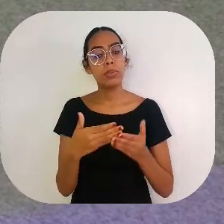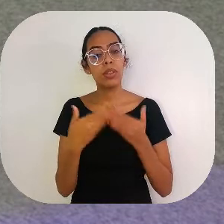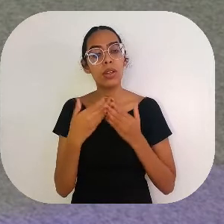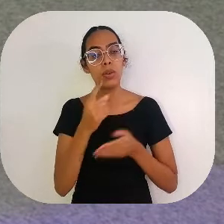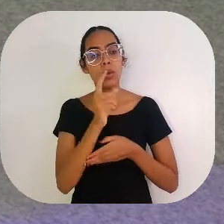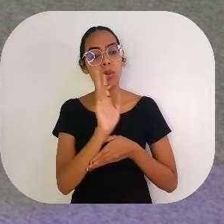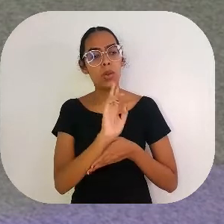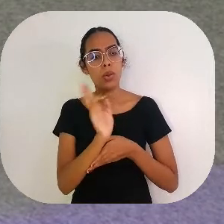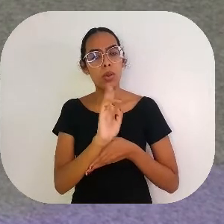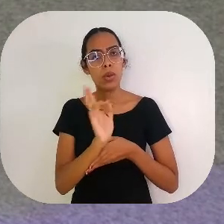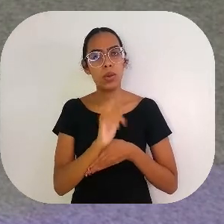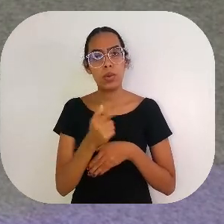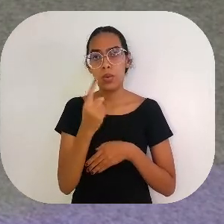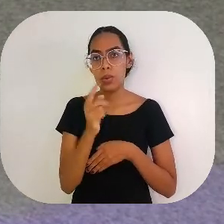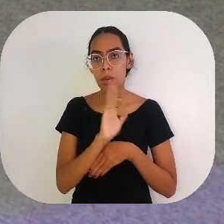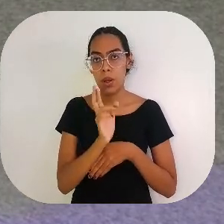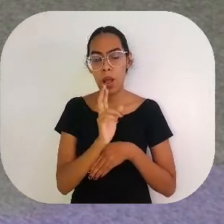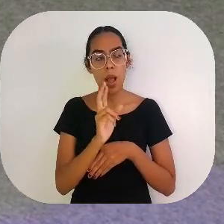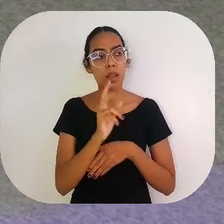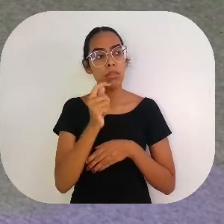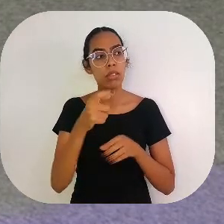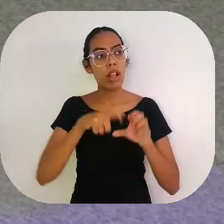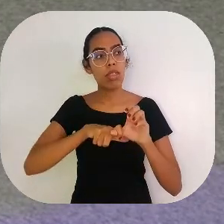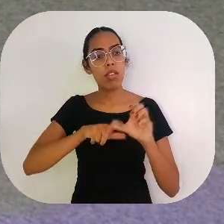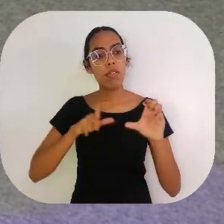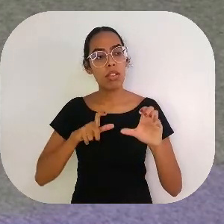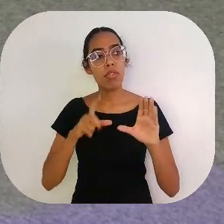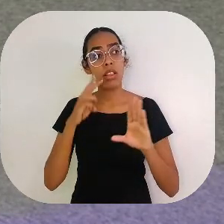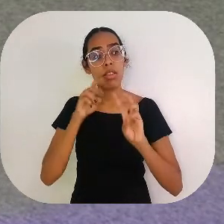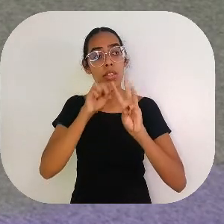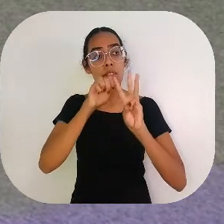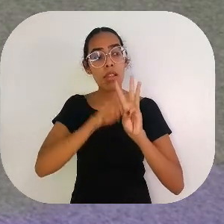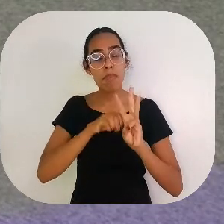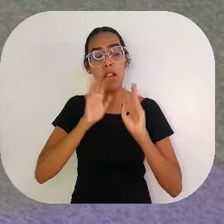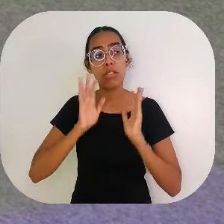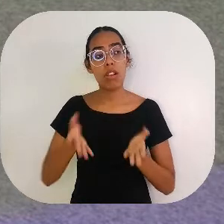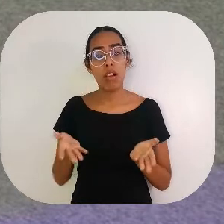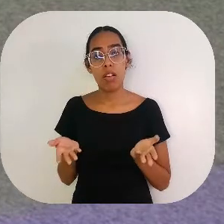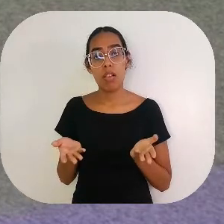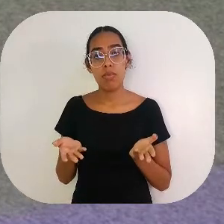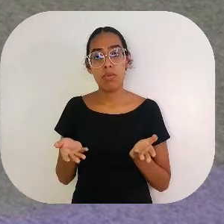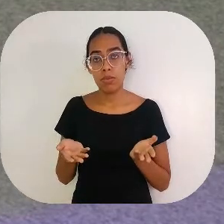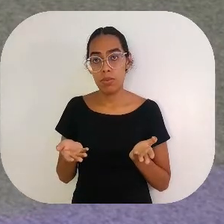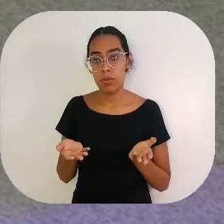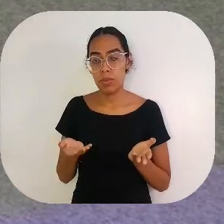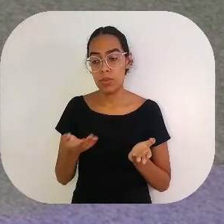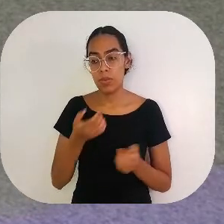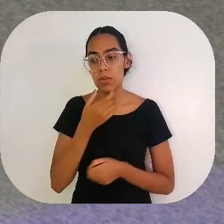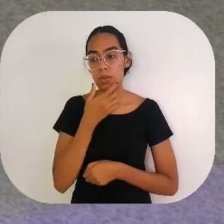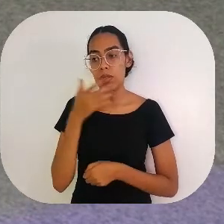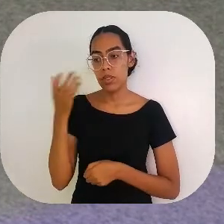Ô, seu Manel! Eu vim pegar meu um real. O meu um real que o senhor está devendo há três meses.